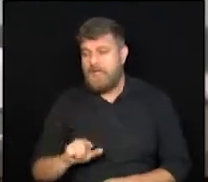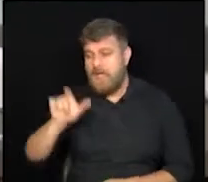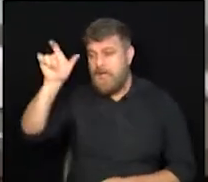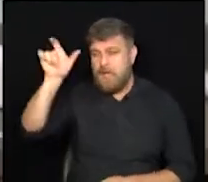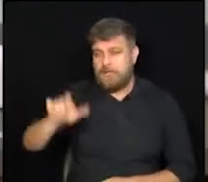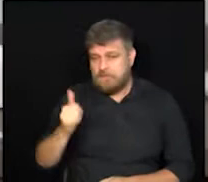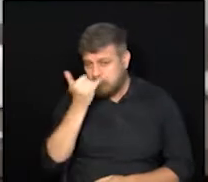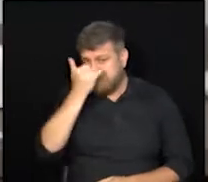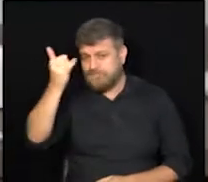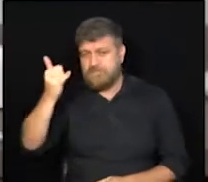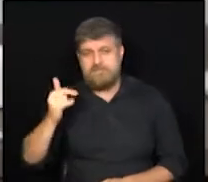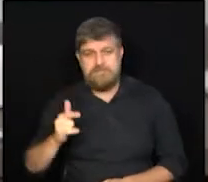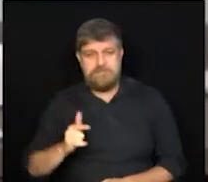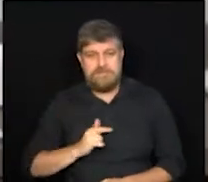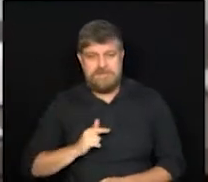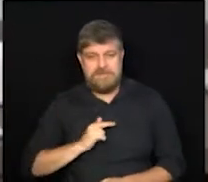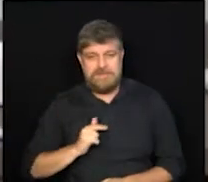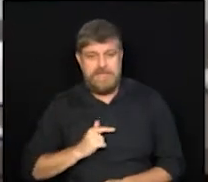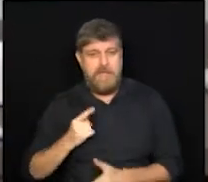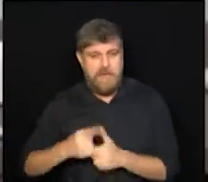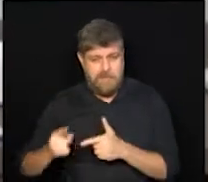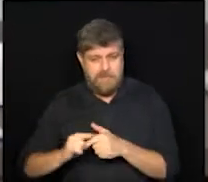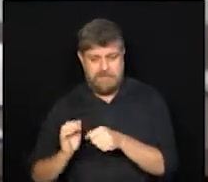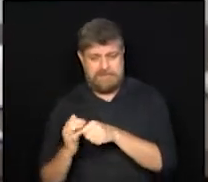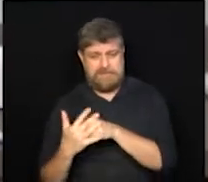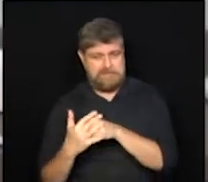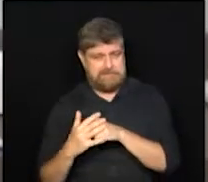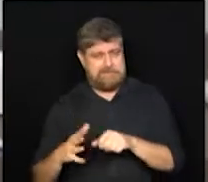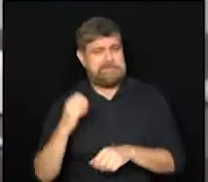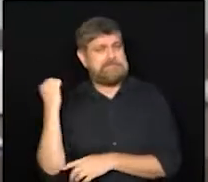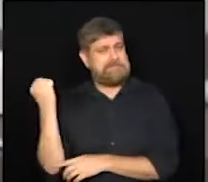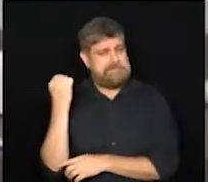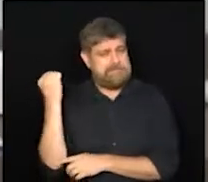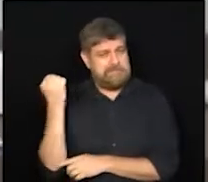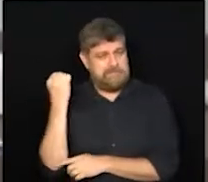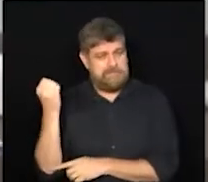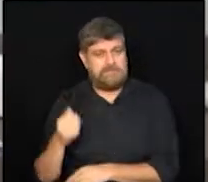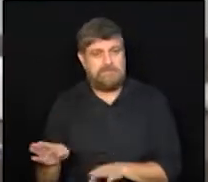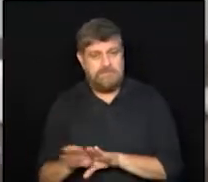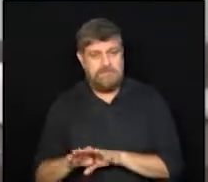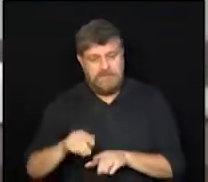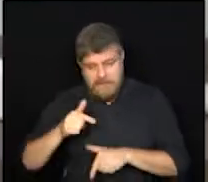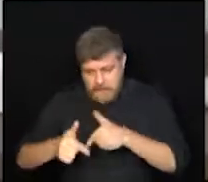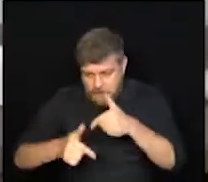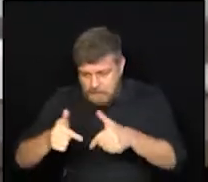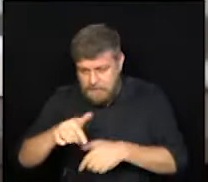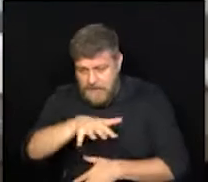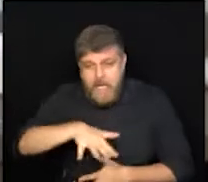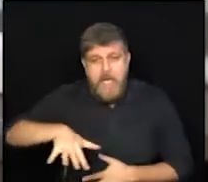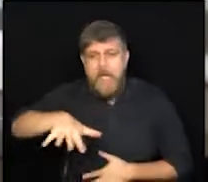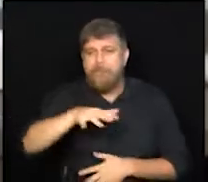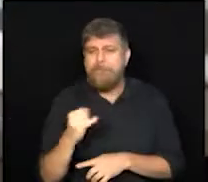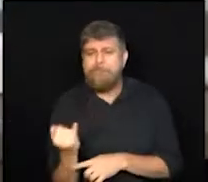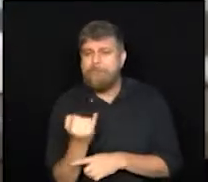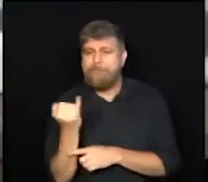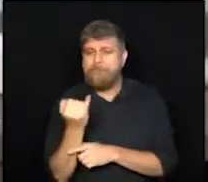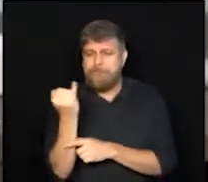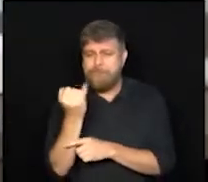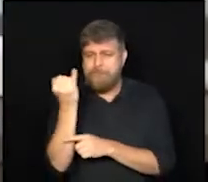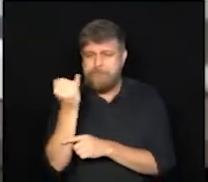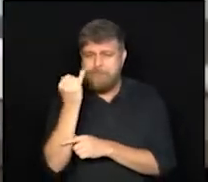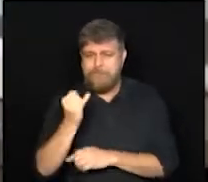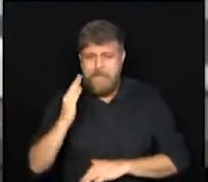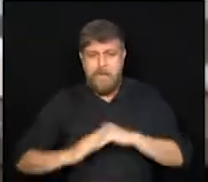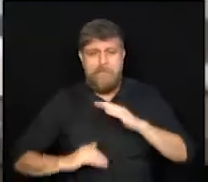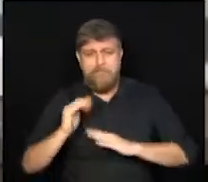de você ter um quadro grave aí da Covid-19. Então, esse é mais um trabalho, mais um serviço importantíssimo, mas uma